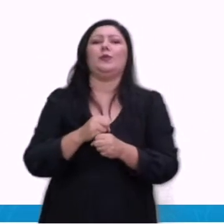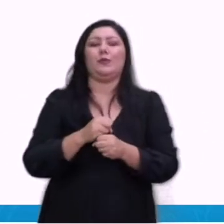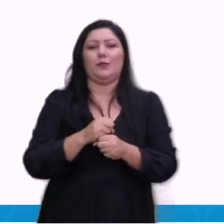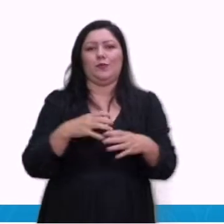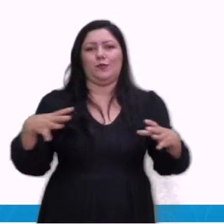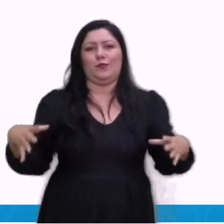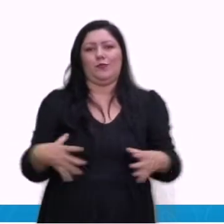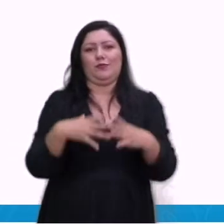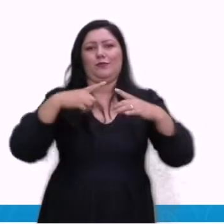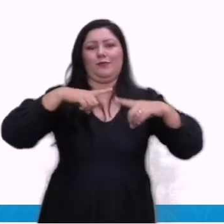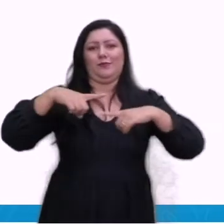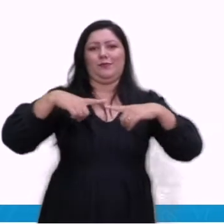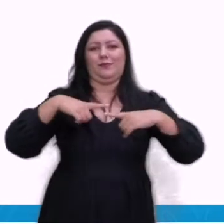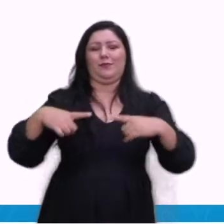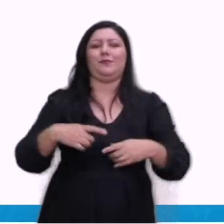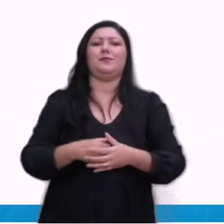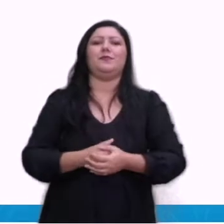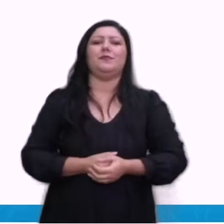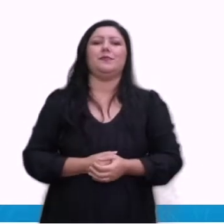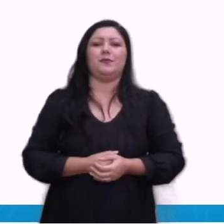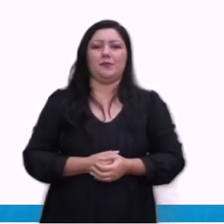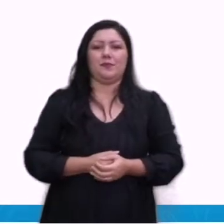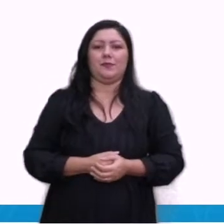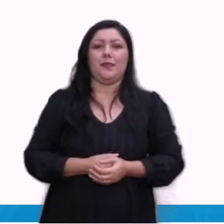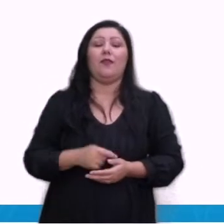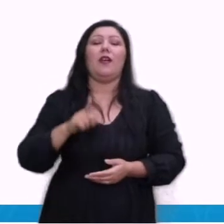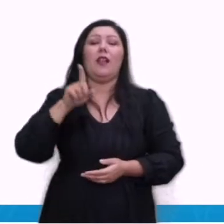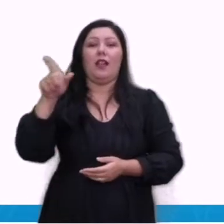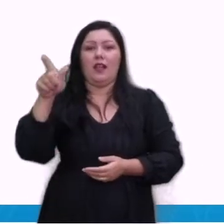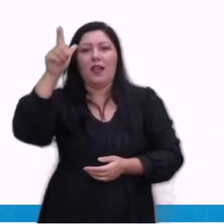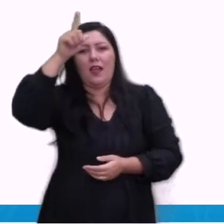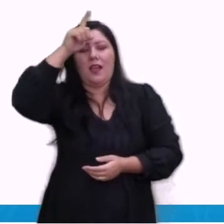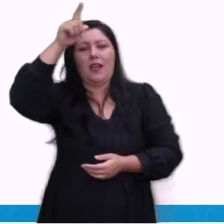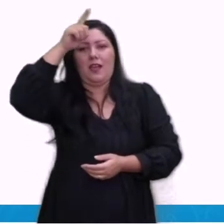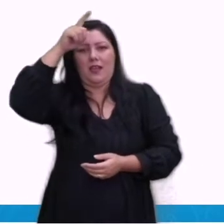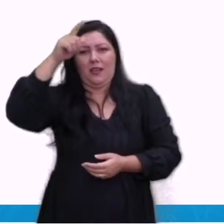domínios, como foi o caso da Alemanha